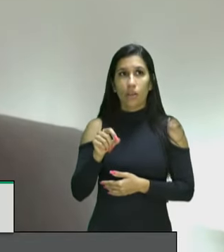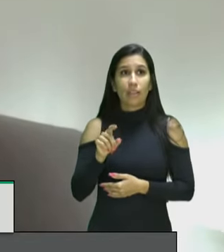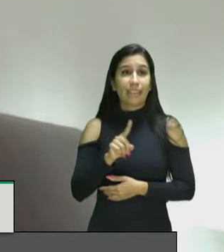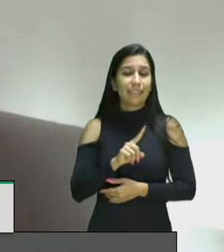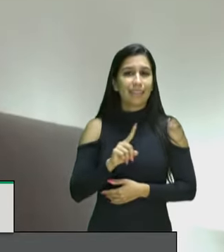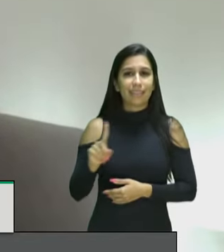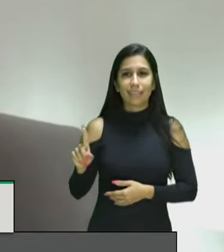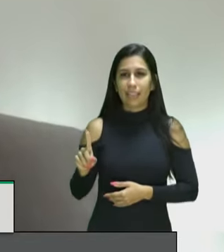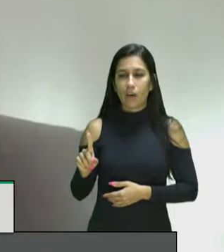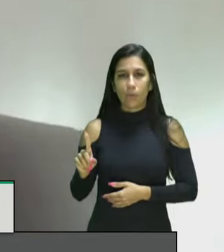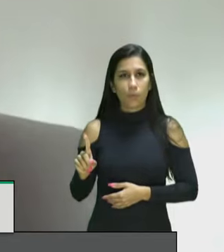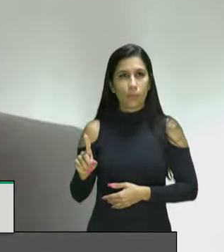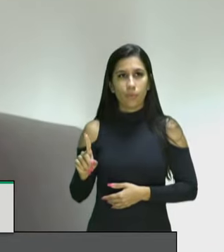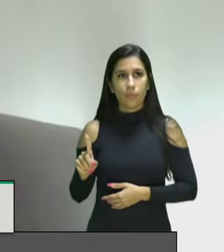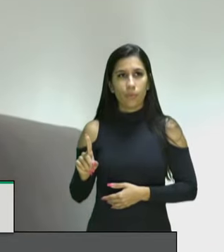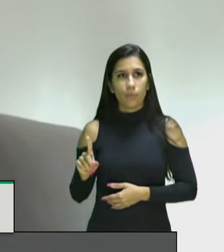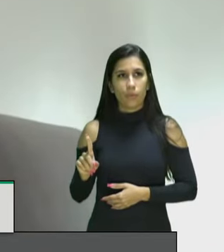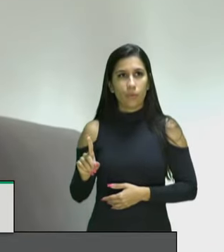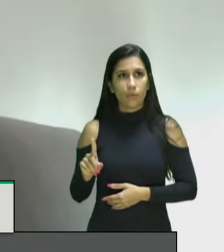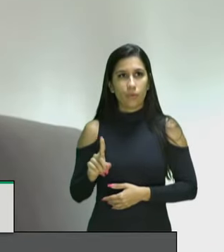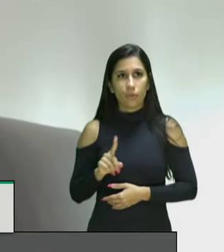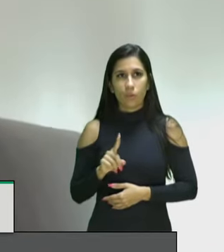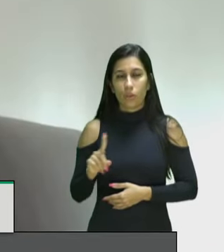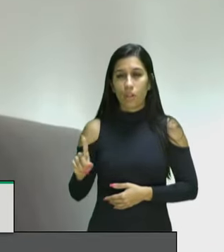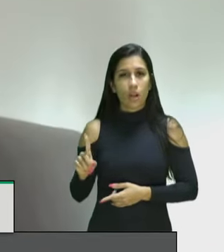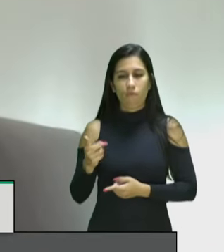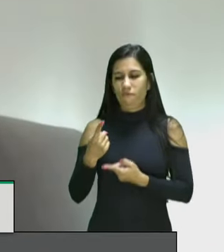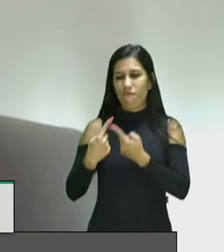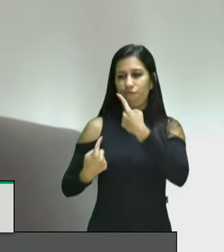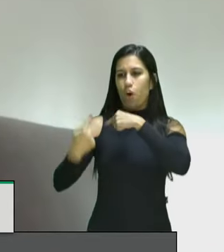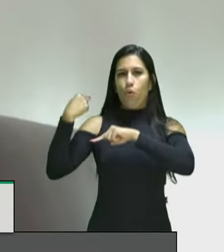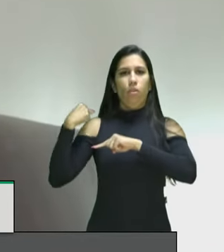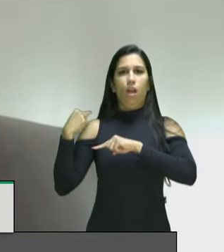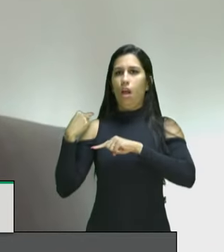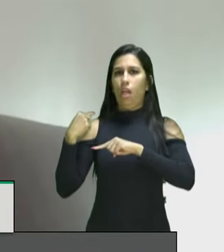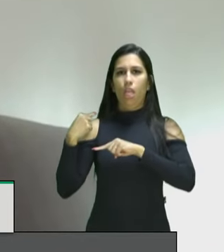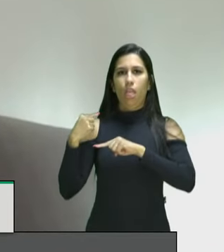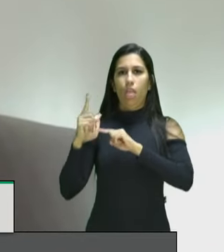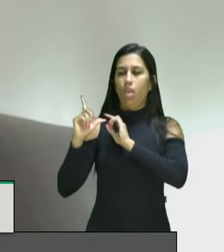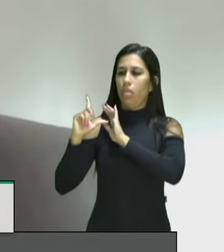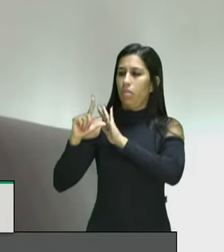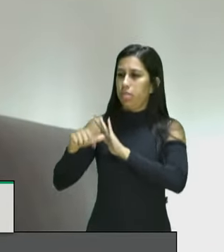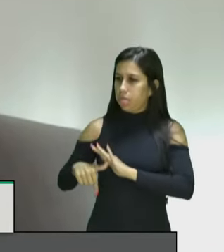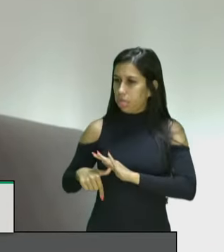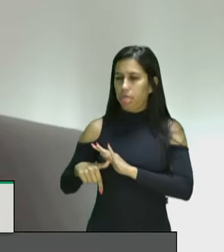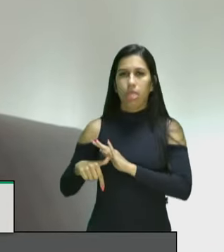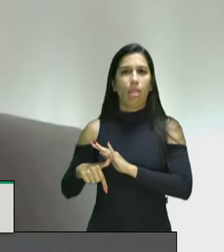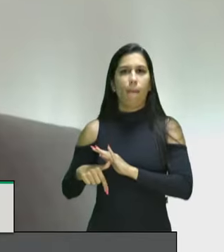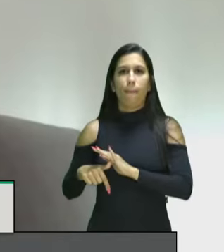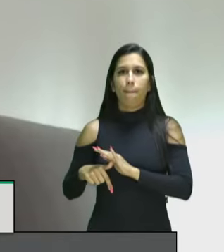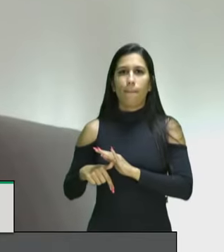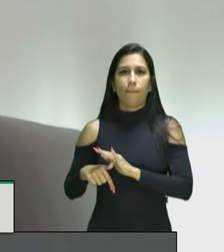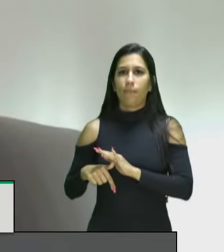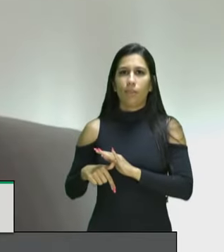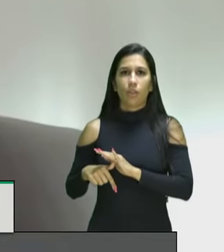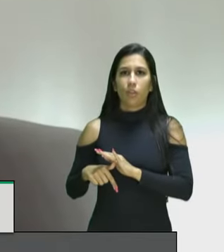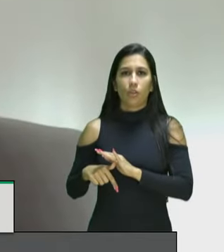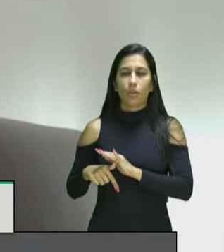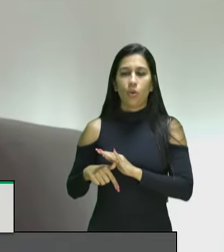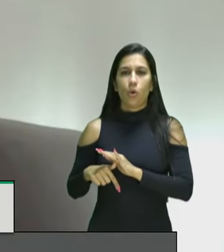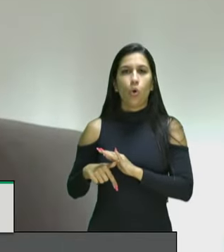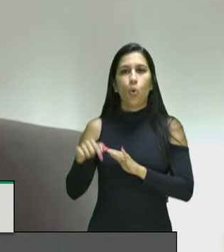não retroage não impacta o racismo